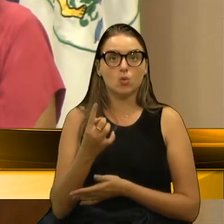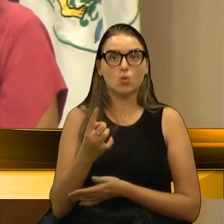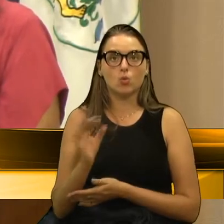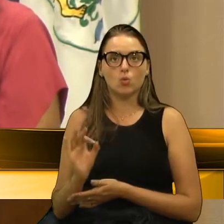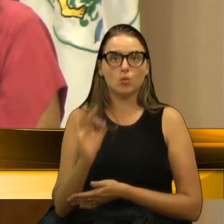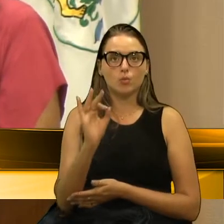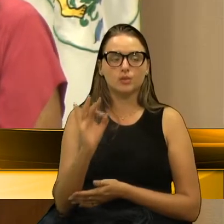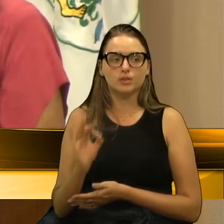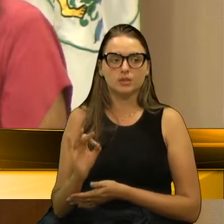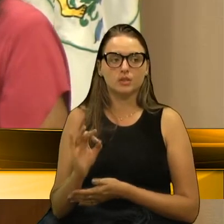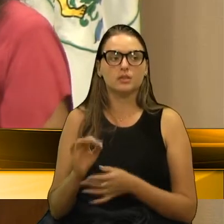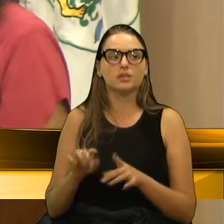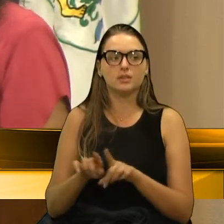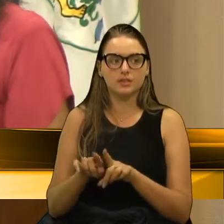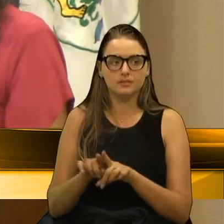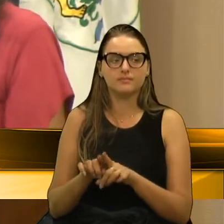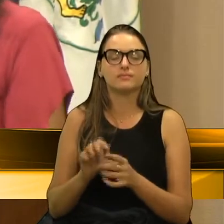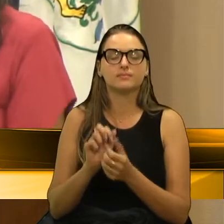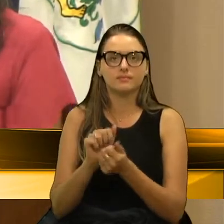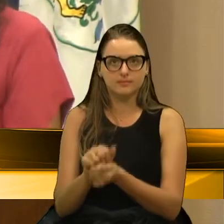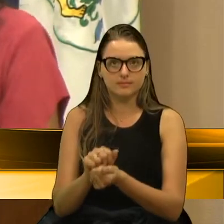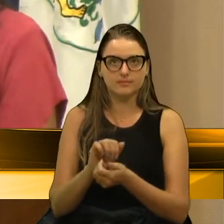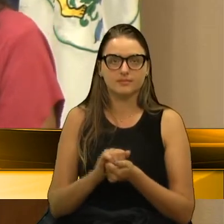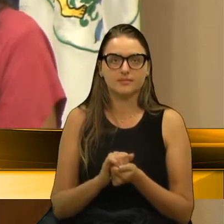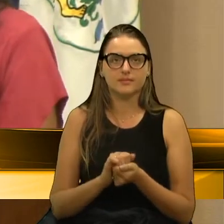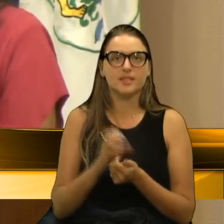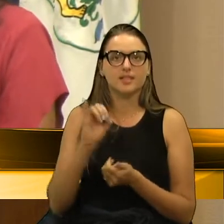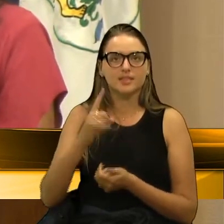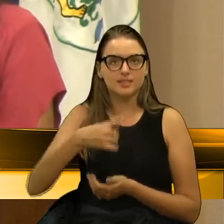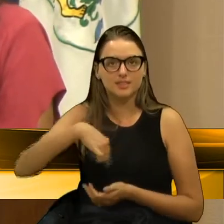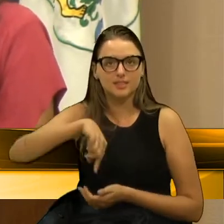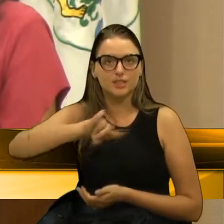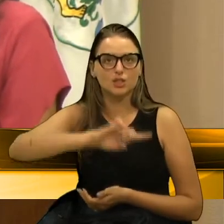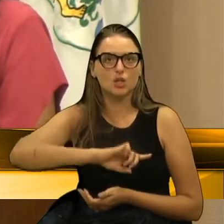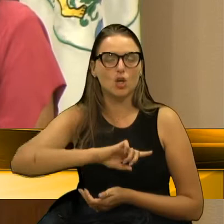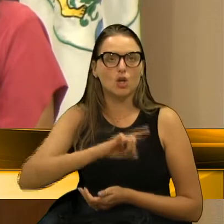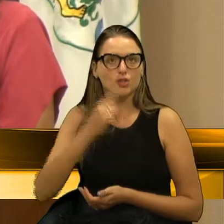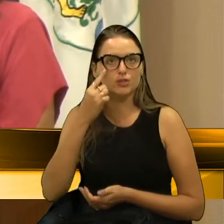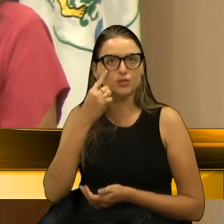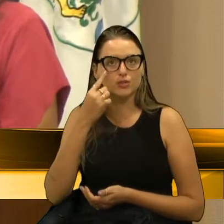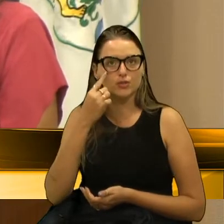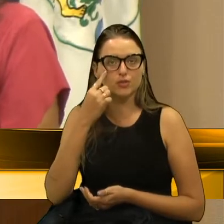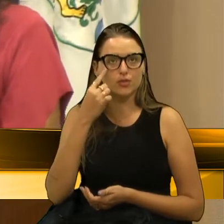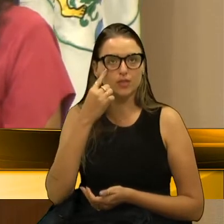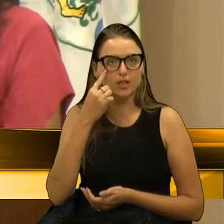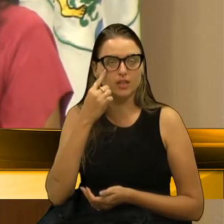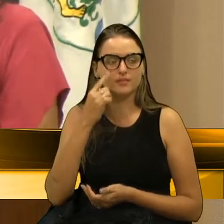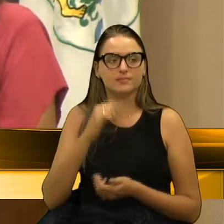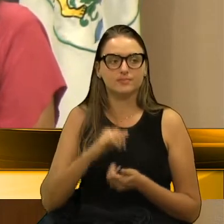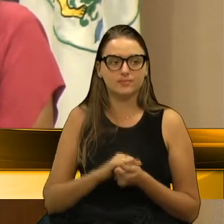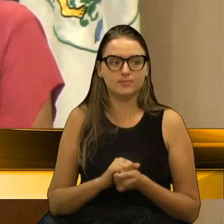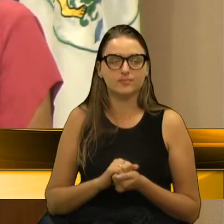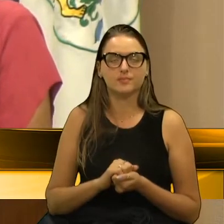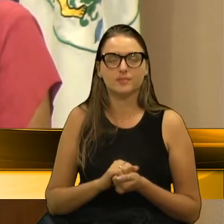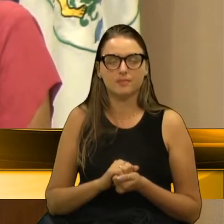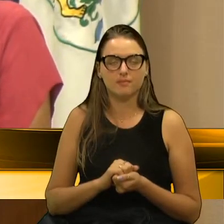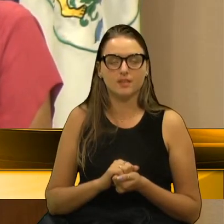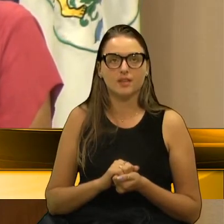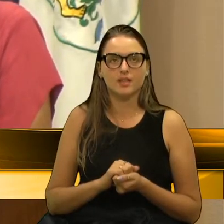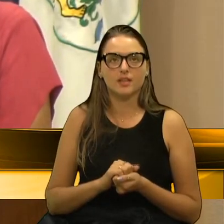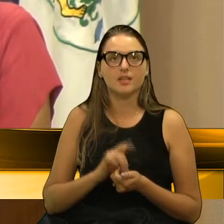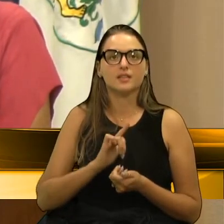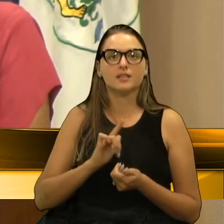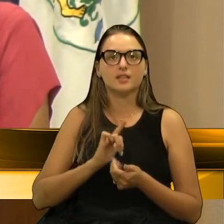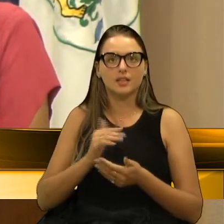vacinada. E isso, se a gente for calcular, termina o governo Bolsonaro antes de terminar a vacinação no